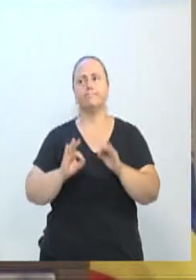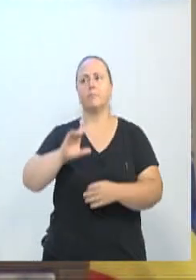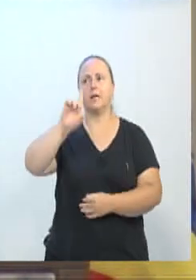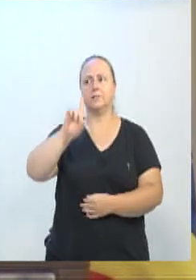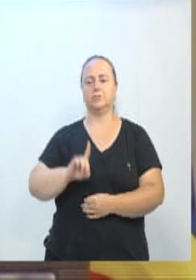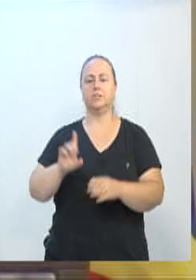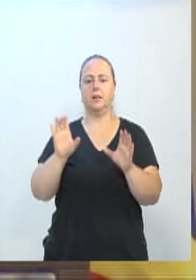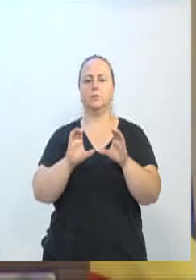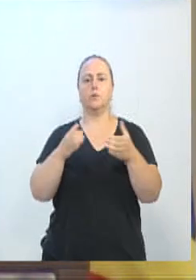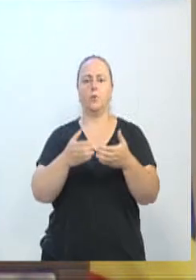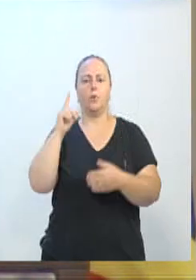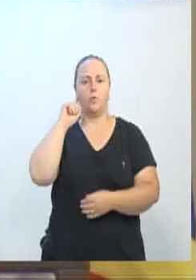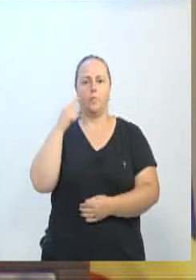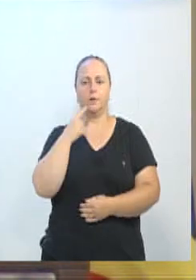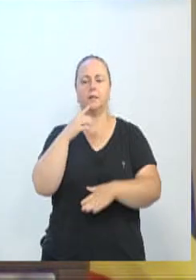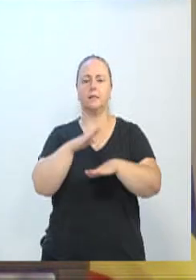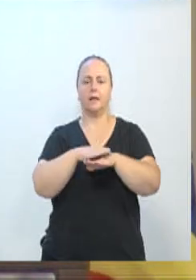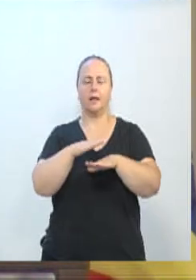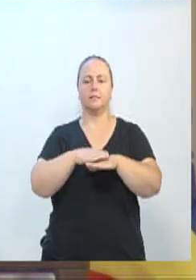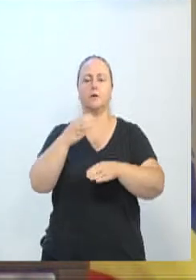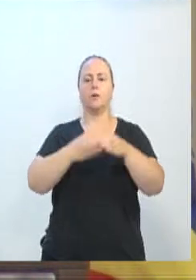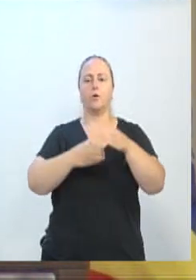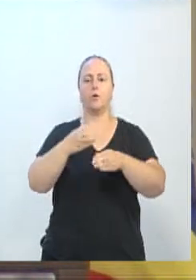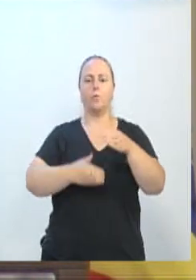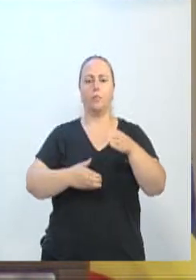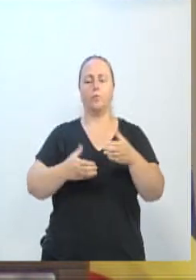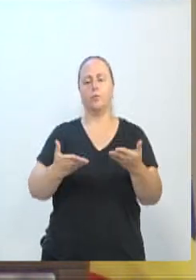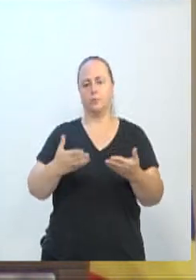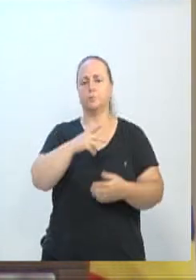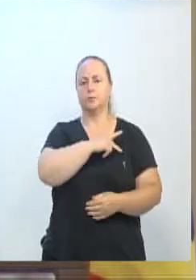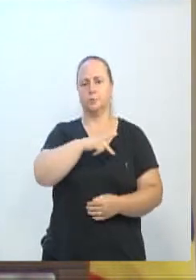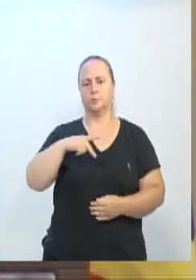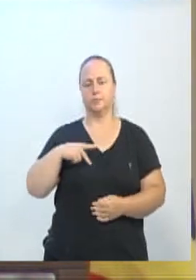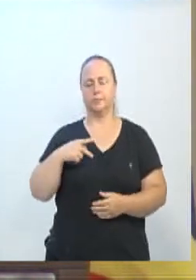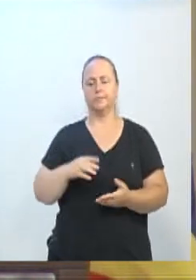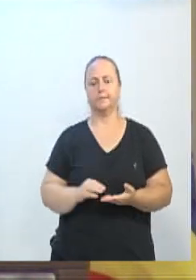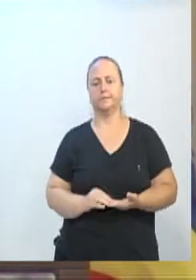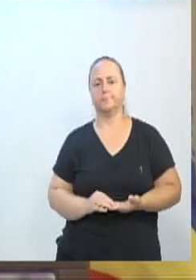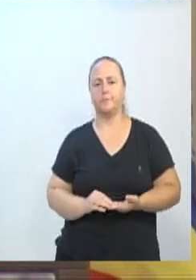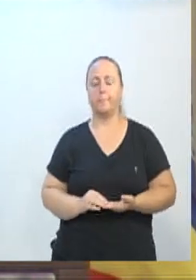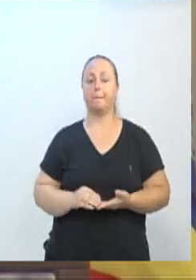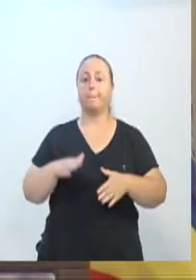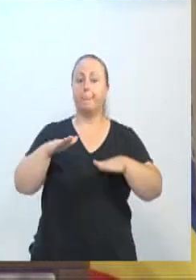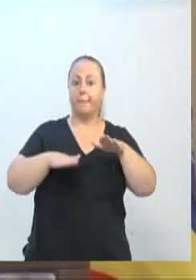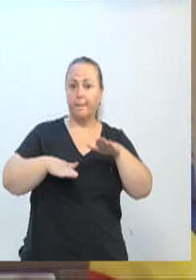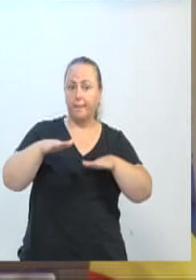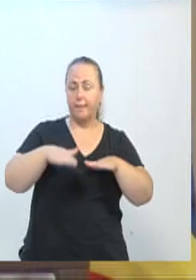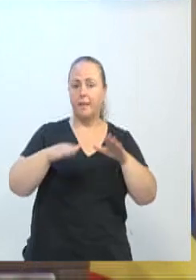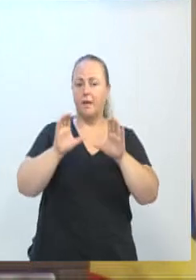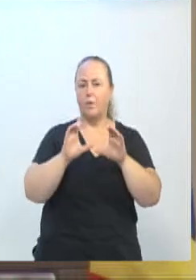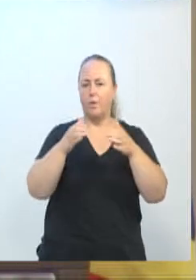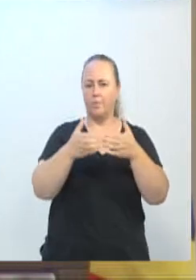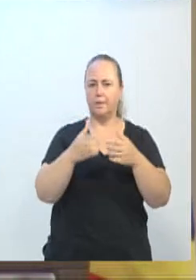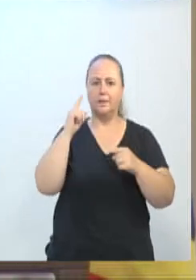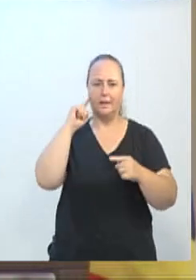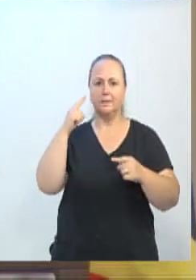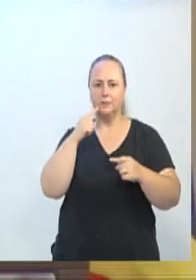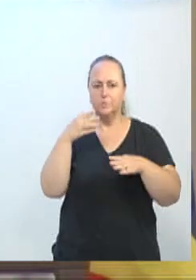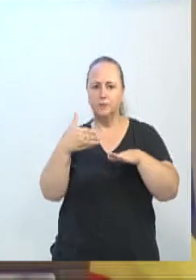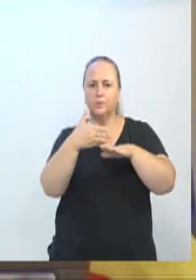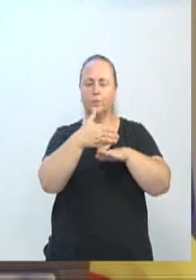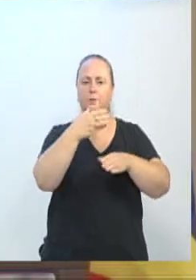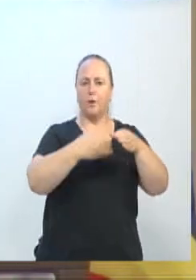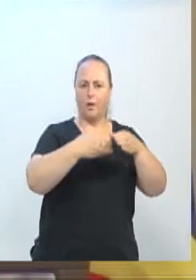comunidade surda na realização dos concursos públicos. Deixe-me explicar. Muitas vezes, a comunidade surda, na realização dos concursos